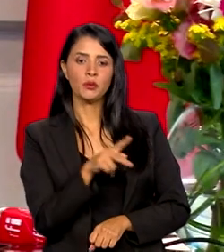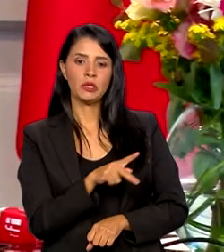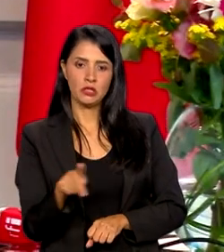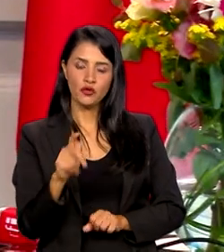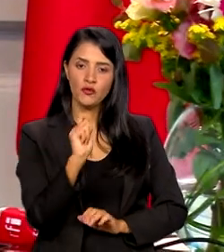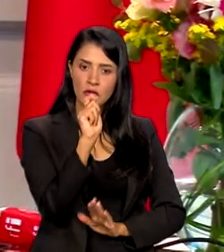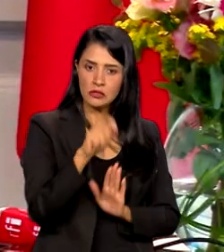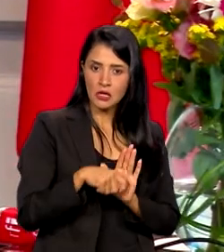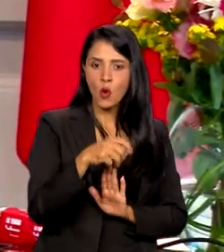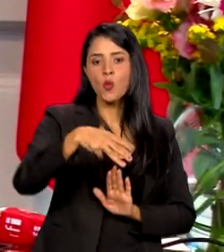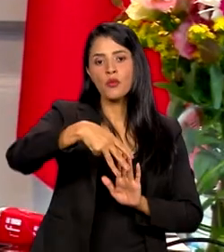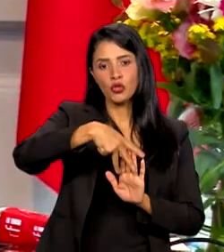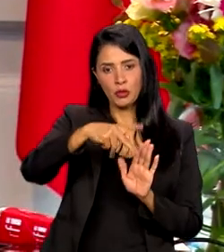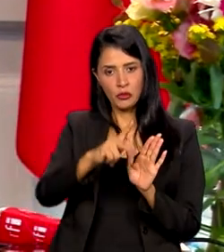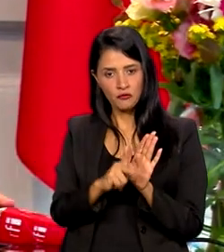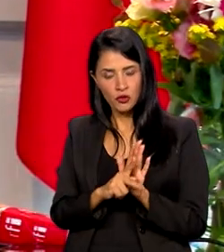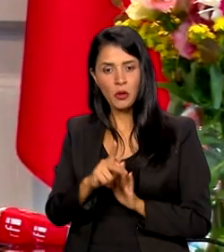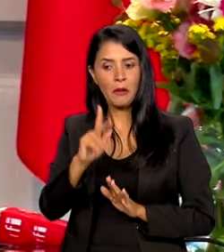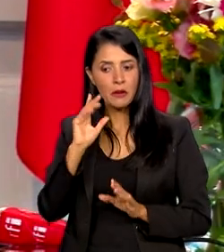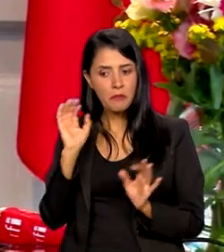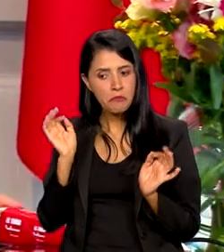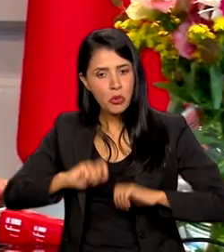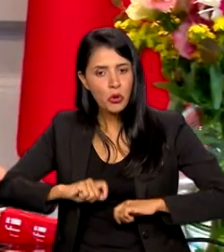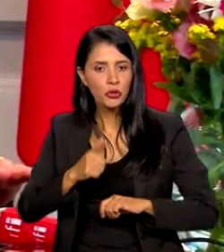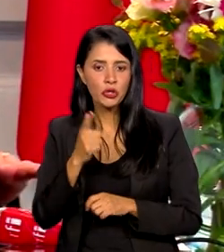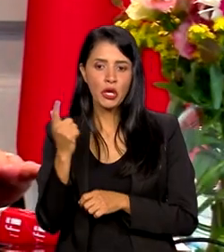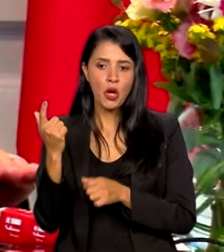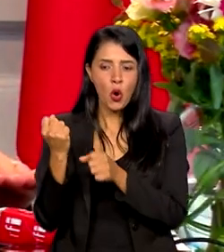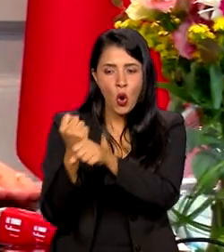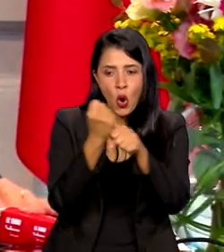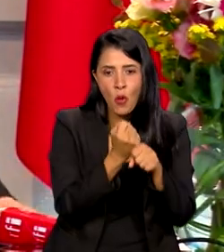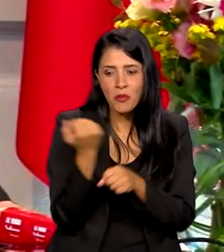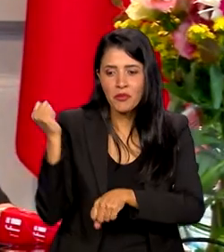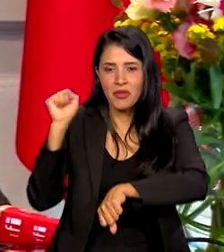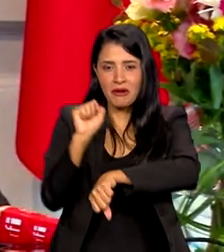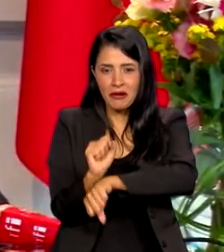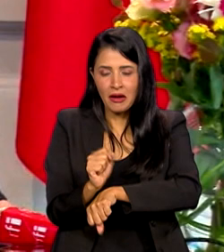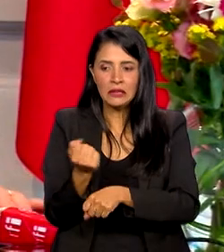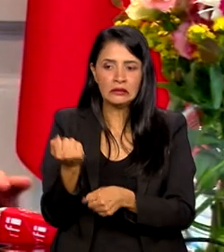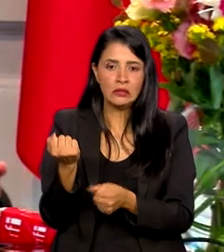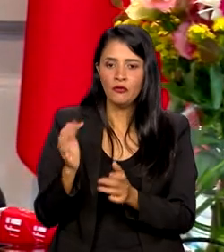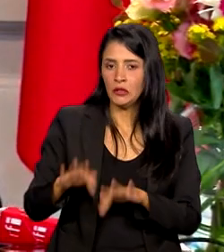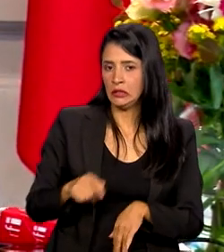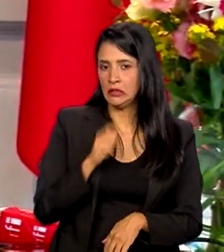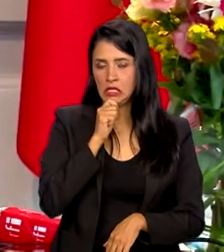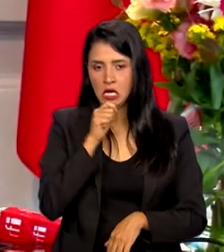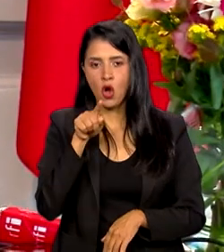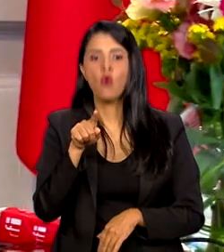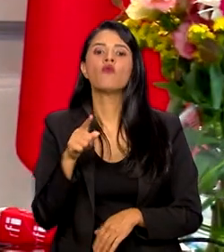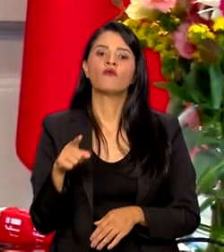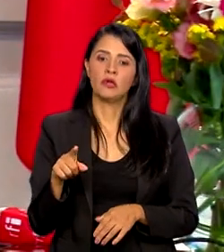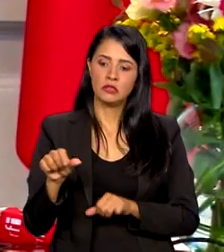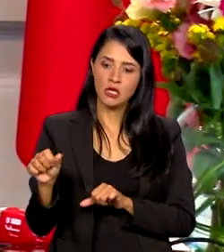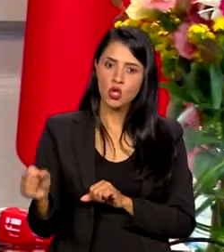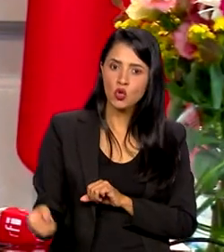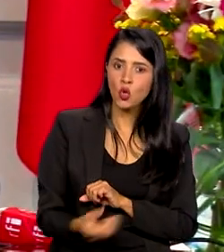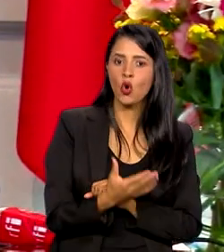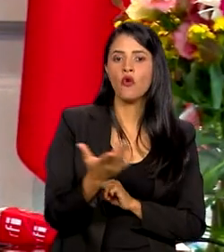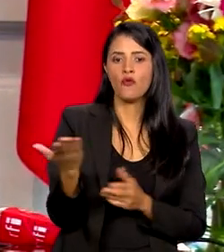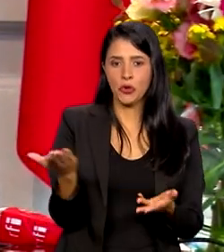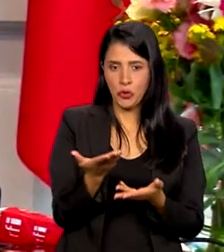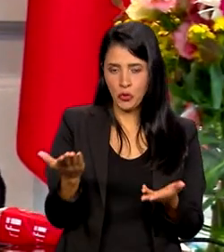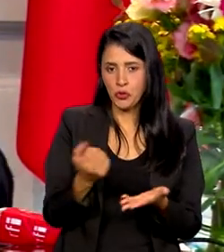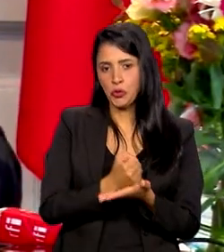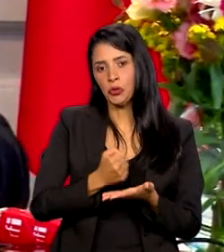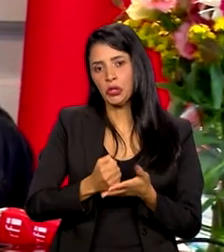permitir que obras inacabadas e paralisadas, que tenham seus contratos vencidos, serão obras atualizadas, os